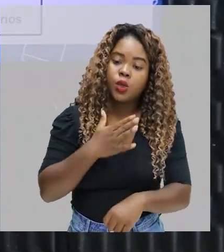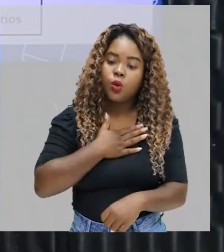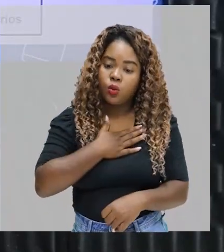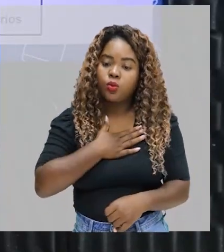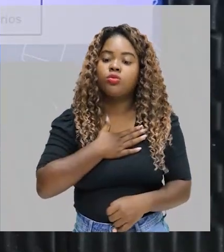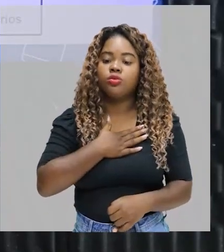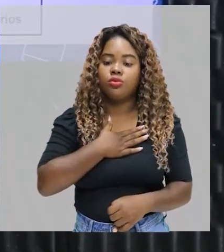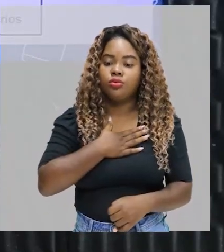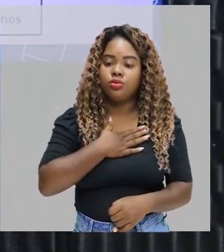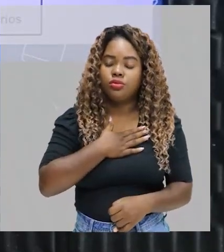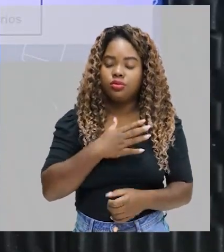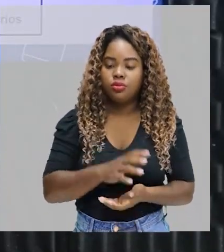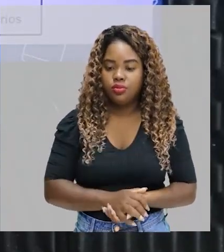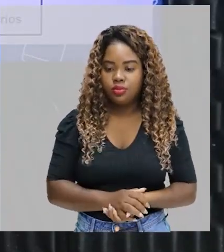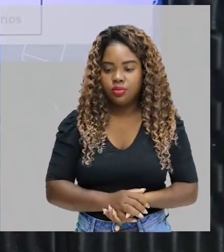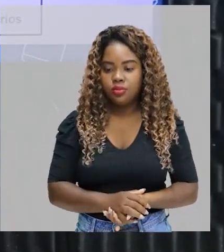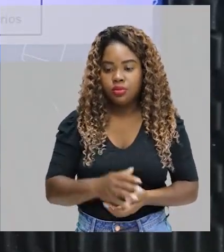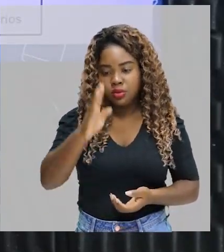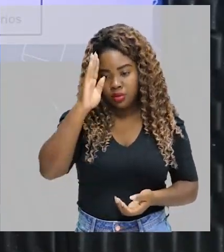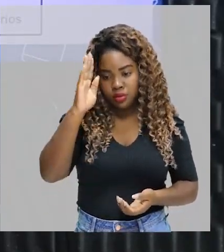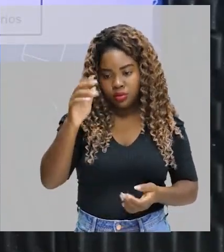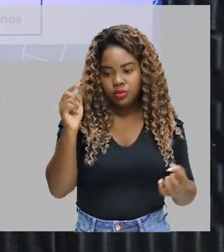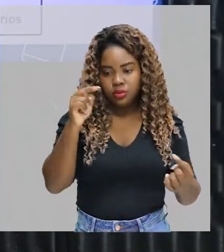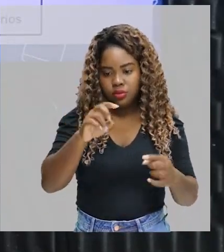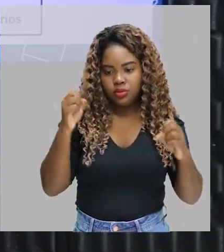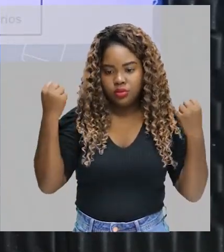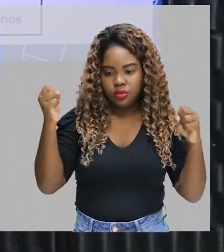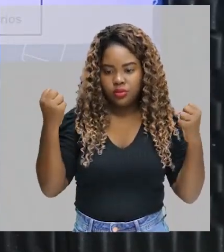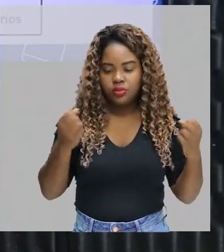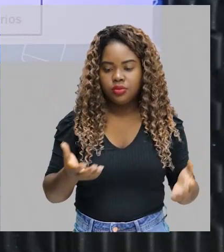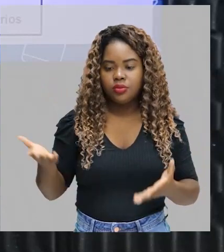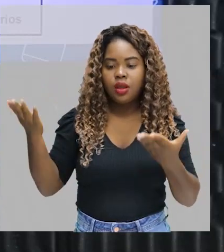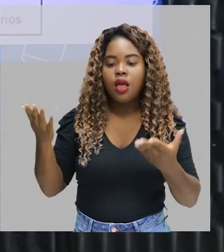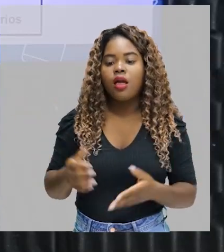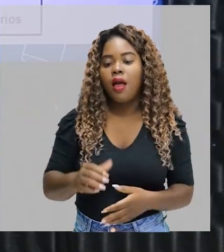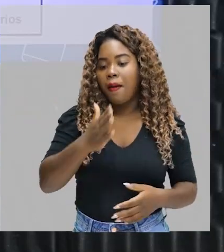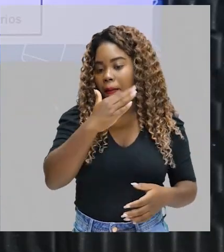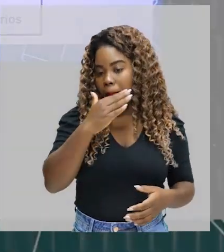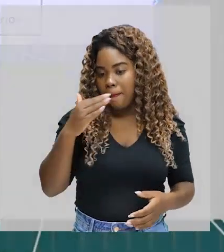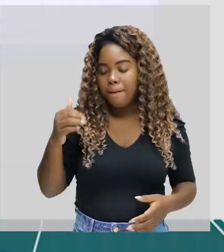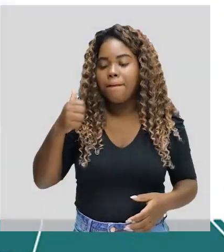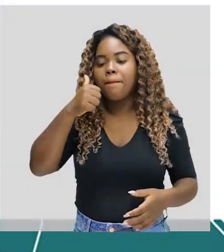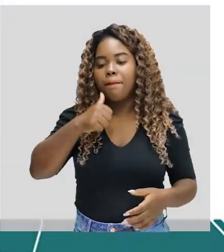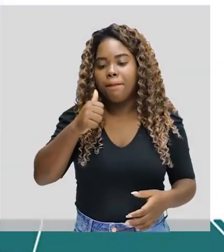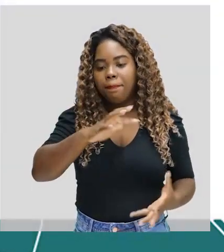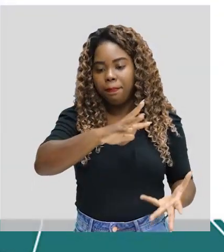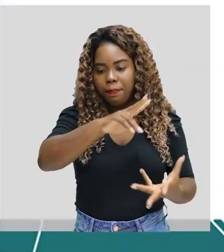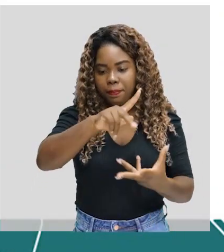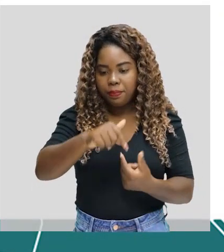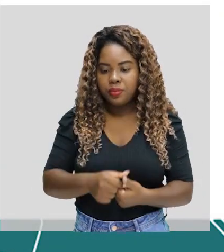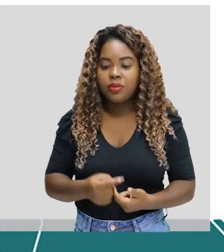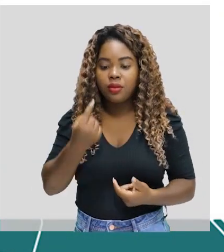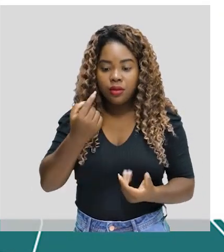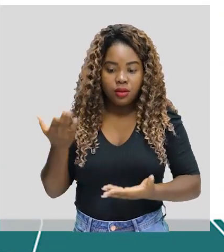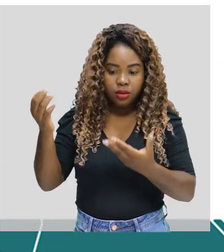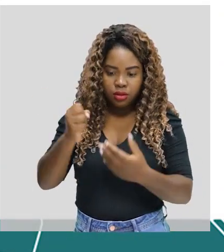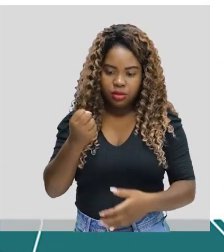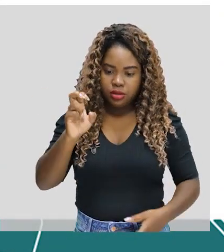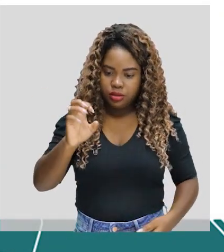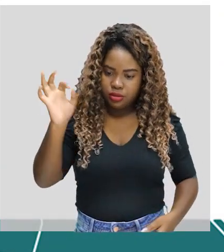vida adulta de vocês. Esse é um dos principais objetivos da educação física. Adolescentes meninas no mundo. Olhem só.